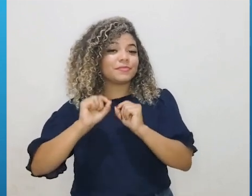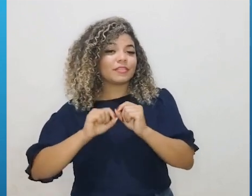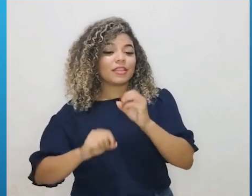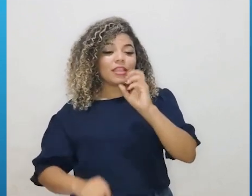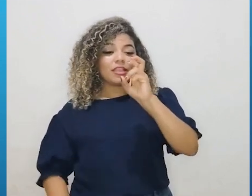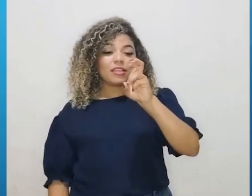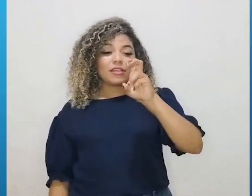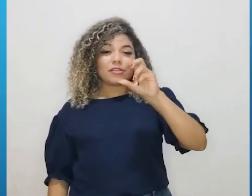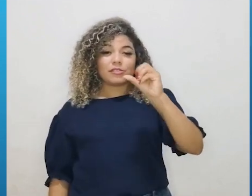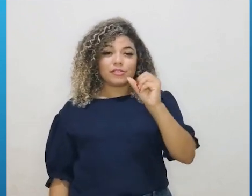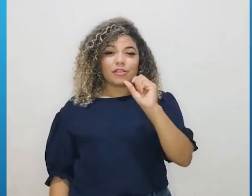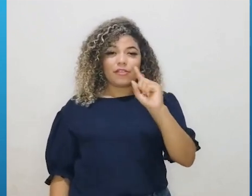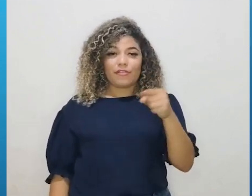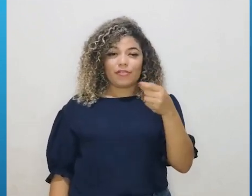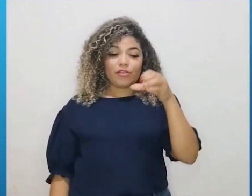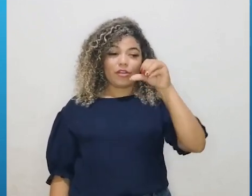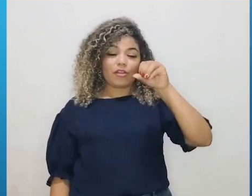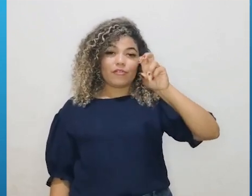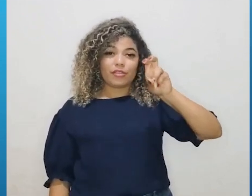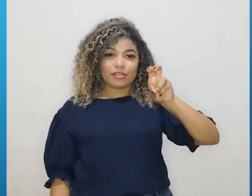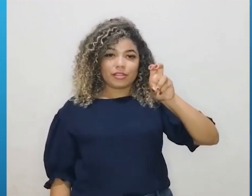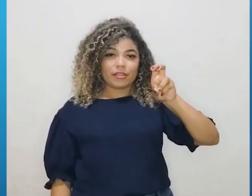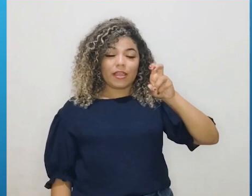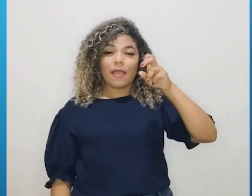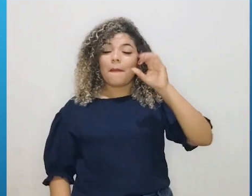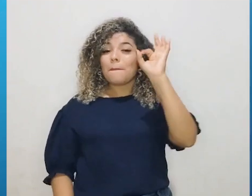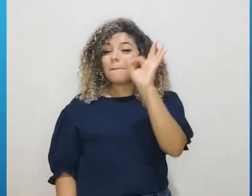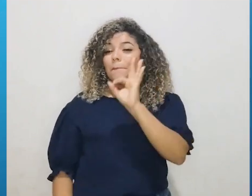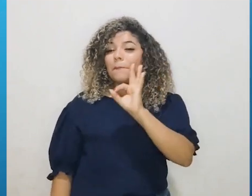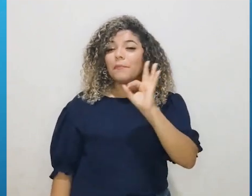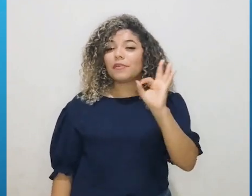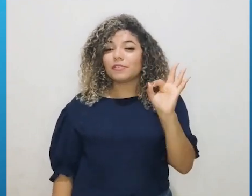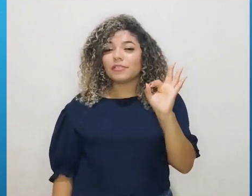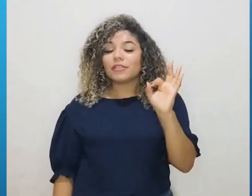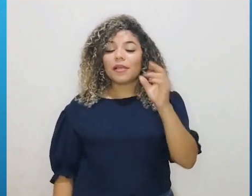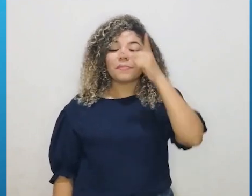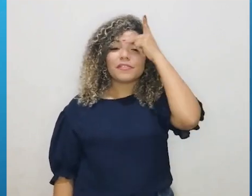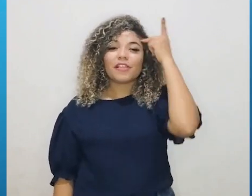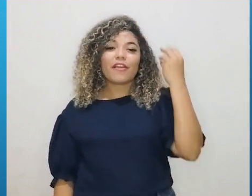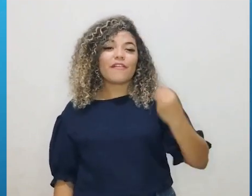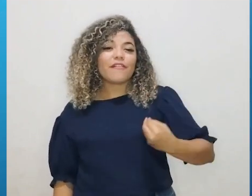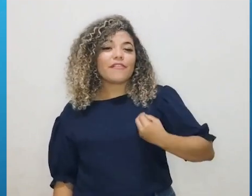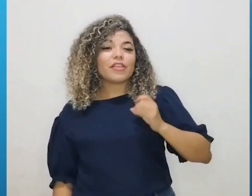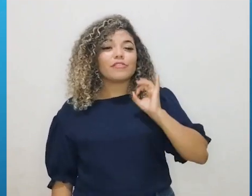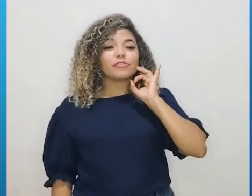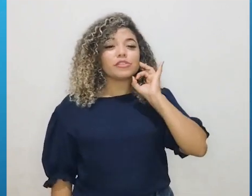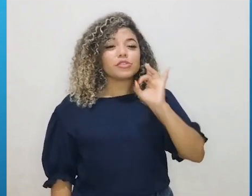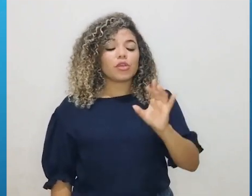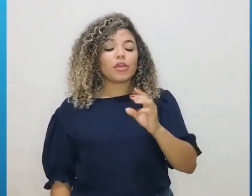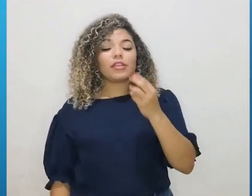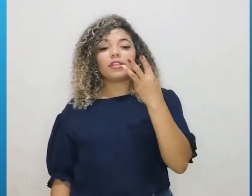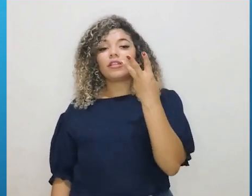56,95% da população vive em apenas